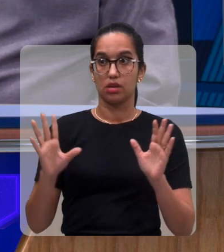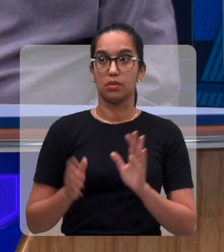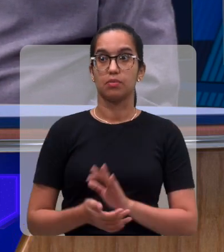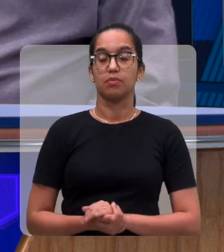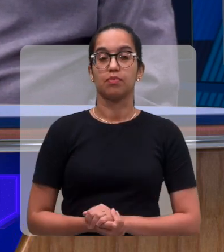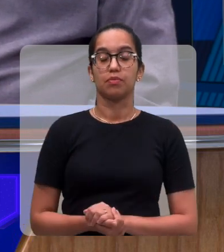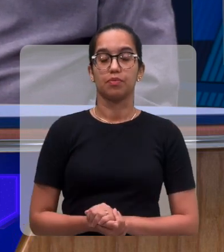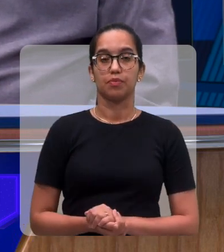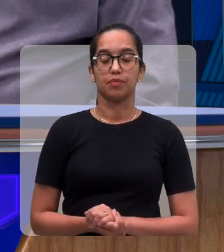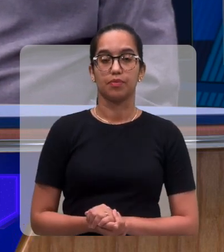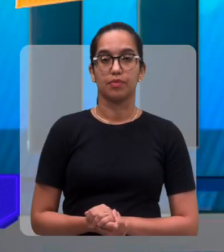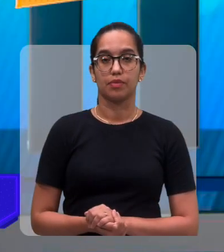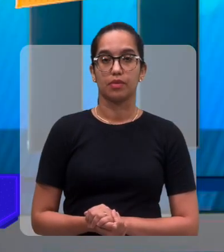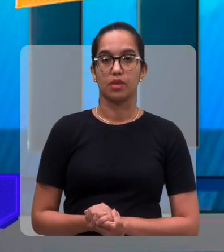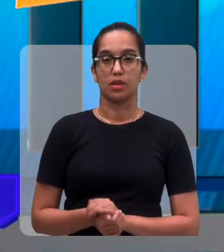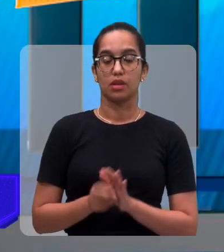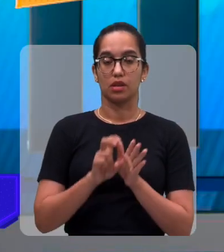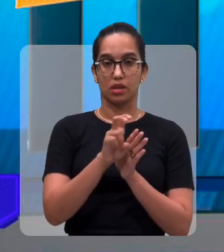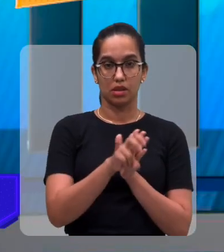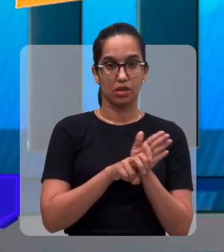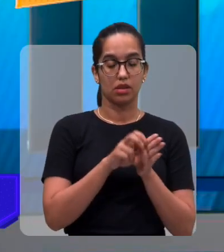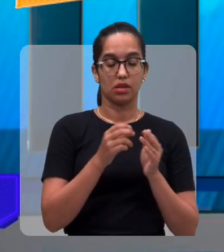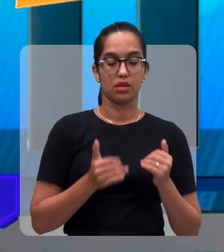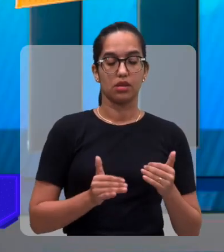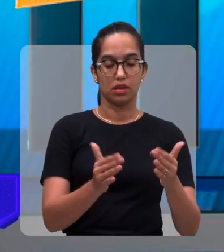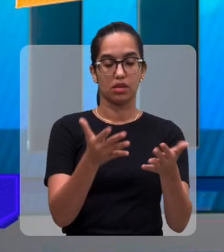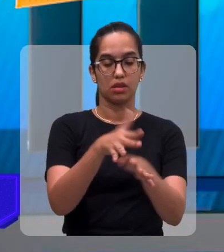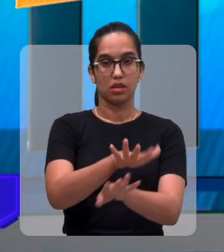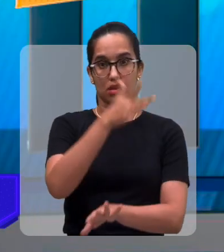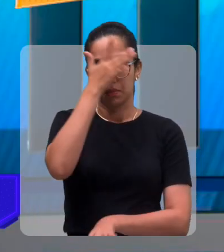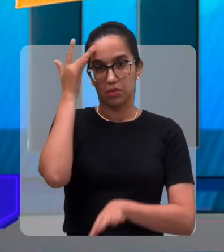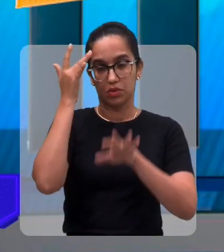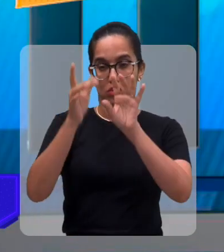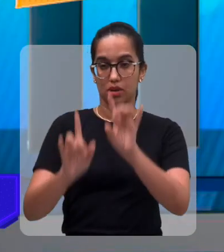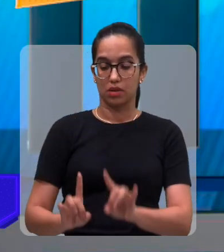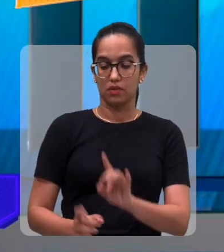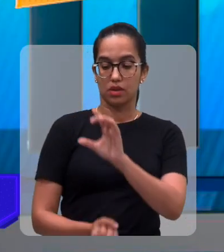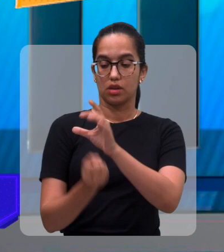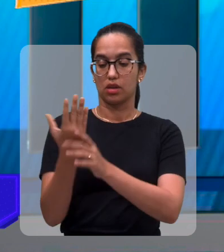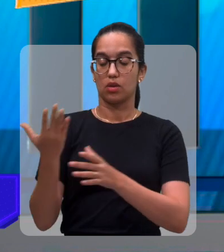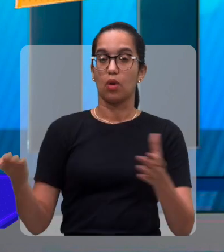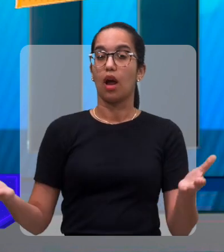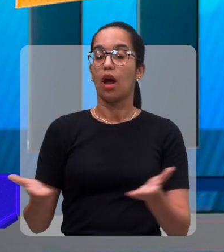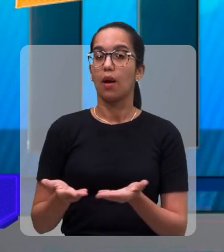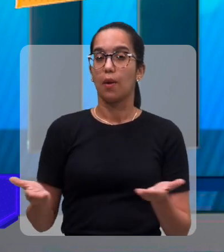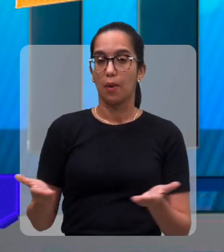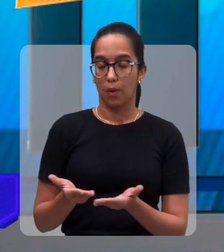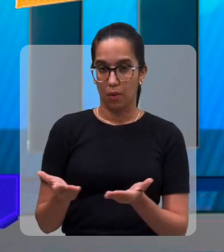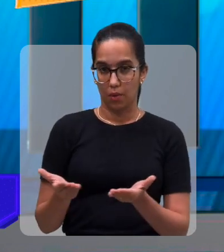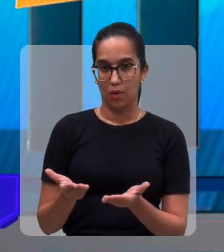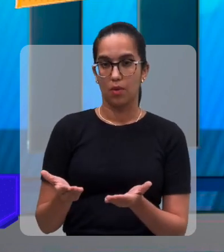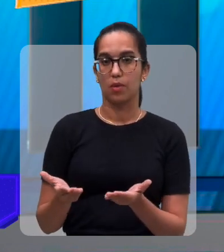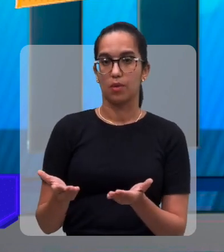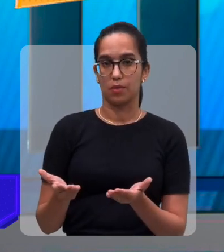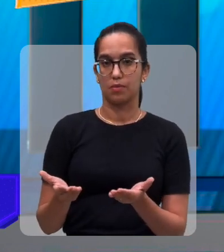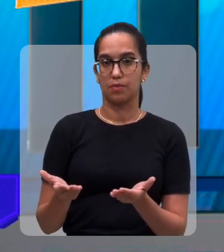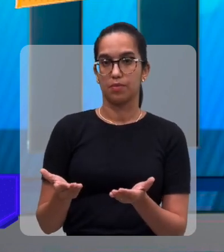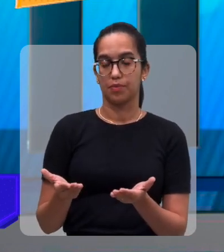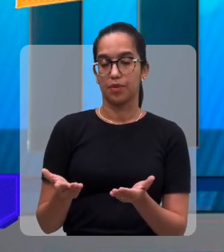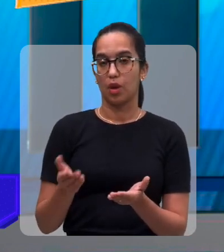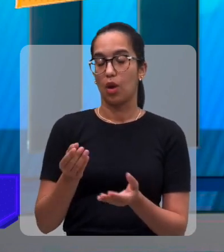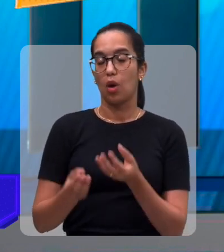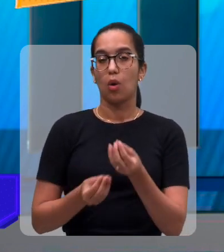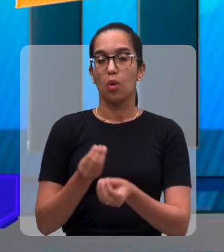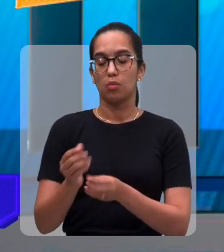pagadores. A CEID, a Secretaria para a Inclusão da Pessoa com Deficiência, ela criou agora um mecanismo, né?